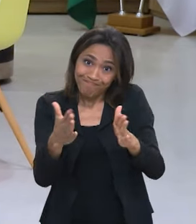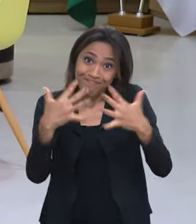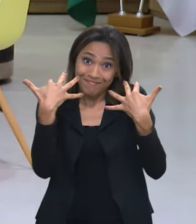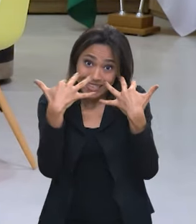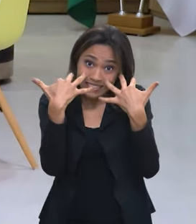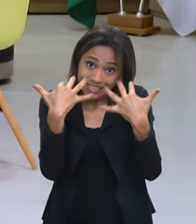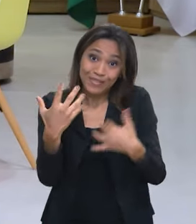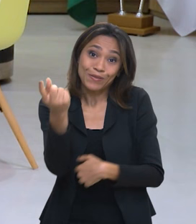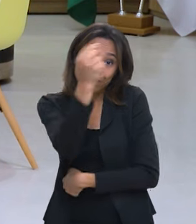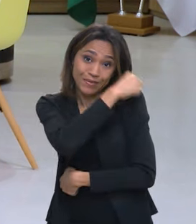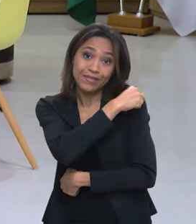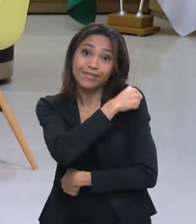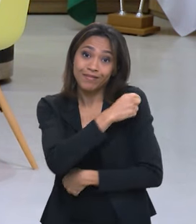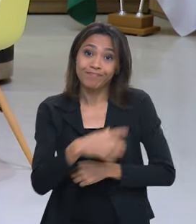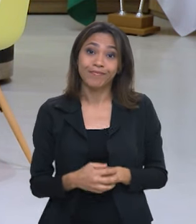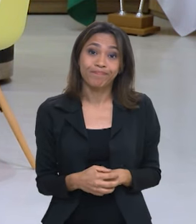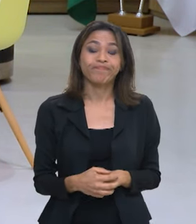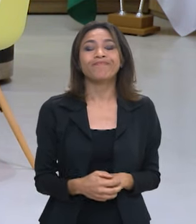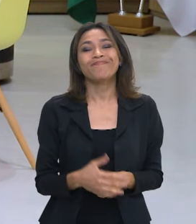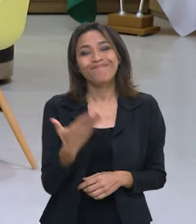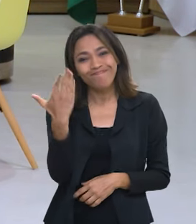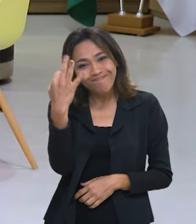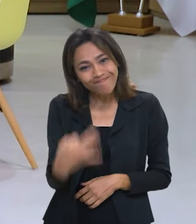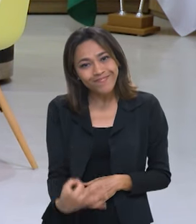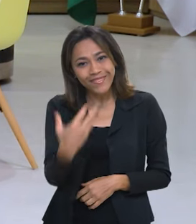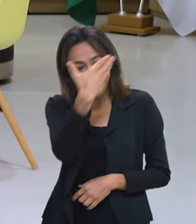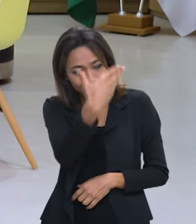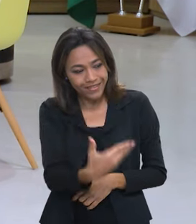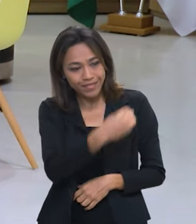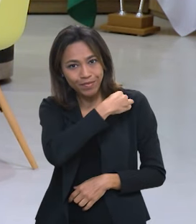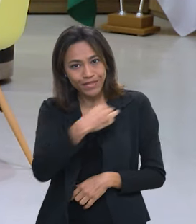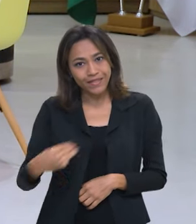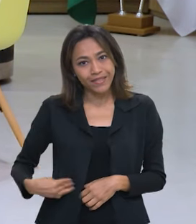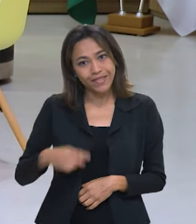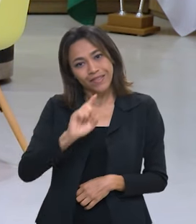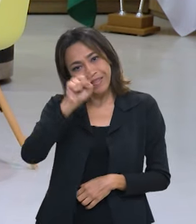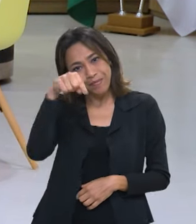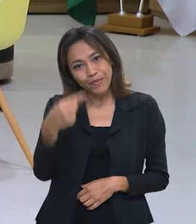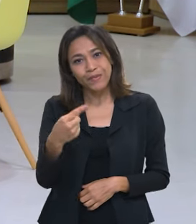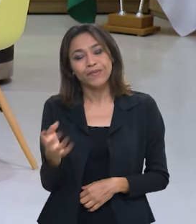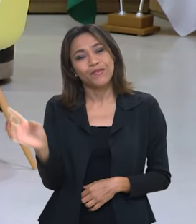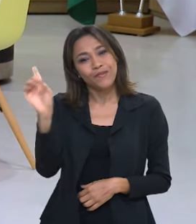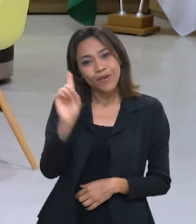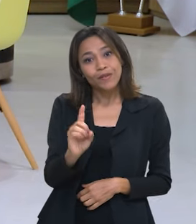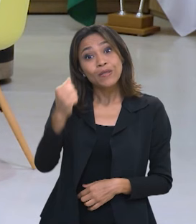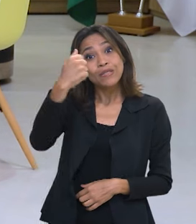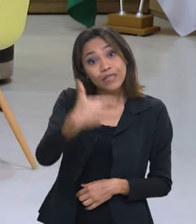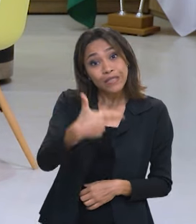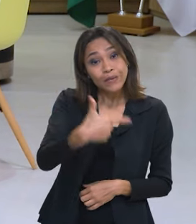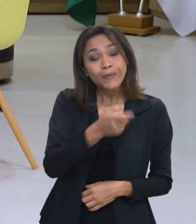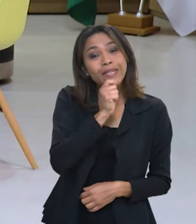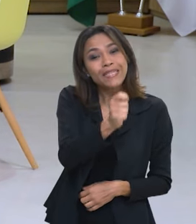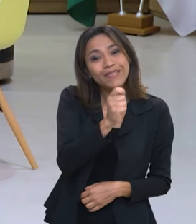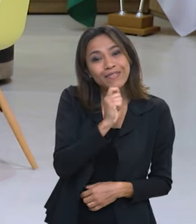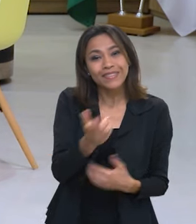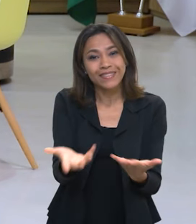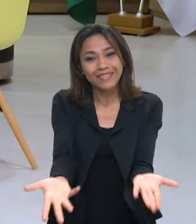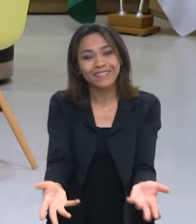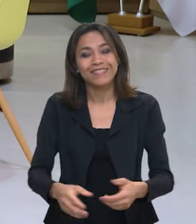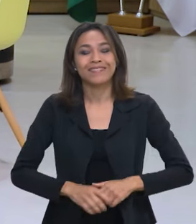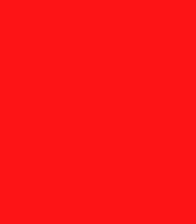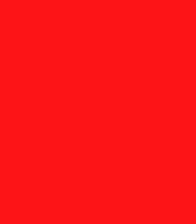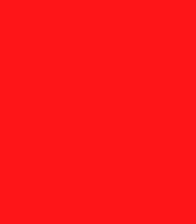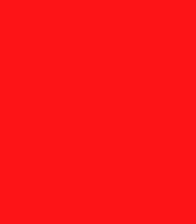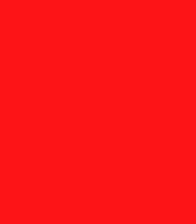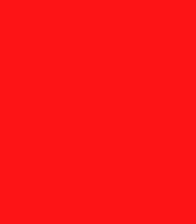certo fica aí o chamado da ministra da saúde Nísia Trindade que em breve volta com a gente aqui no segundo bloco do Brasil